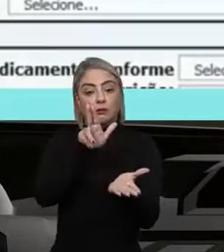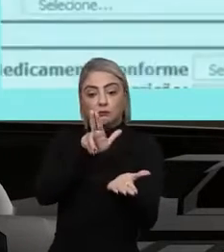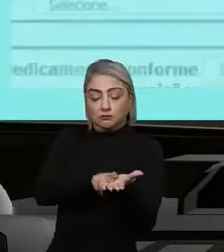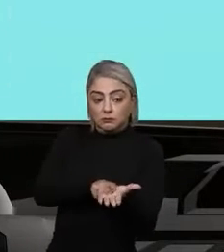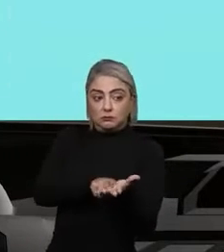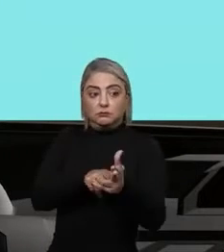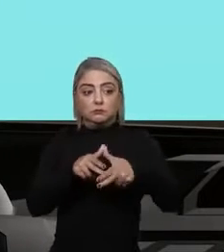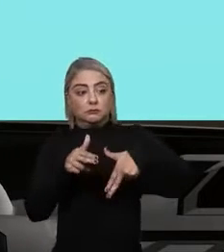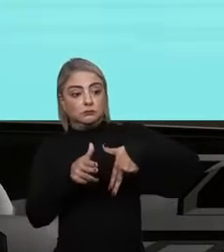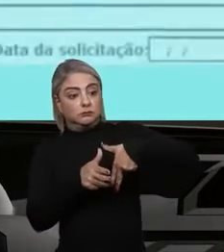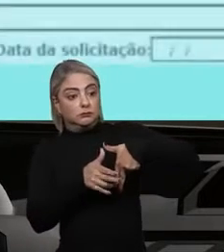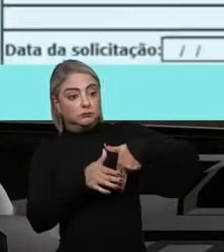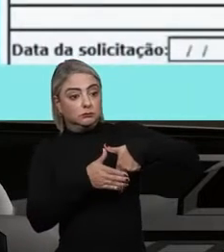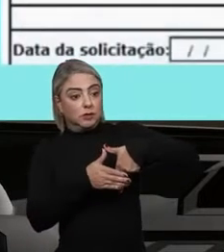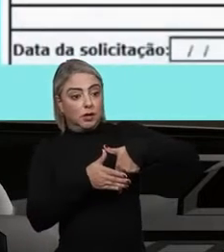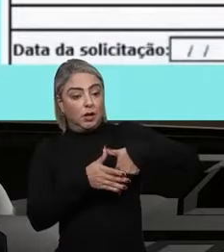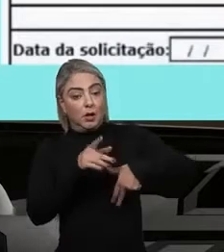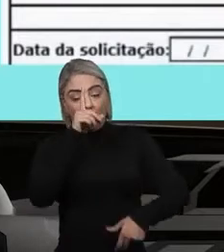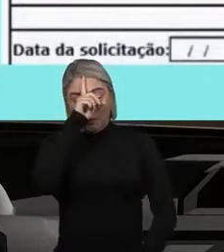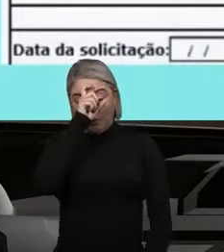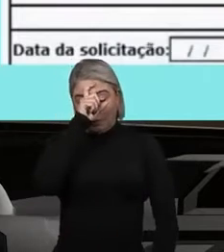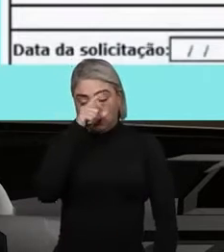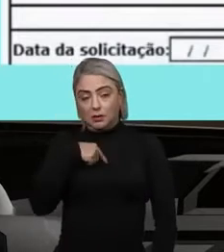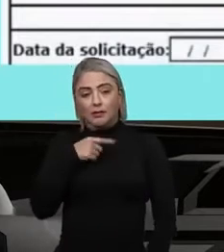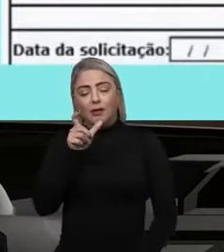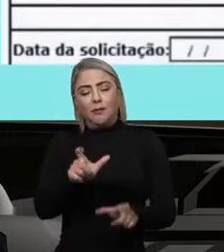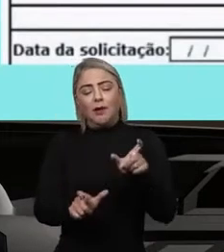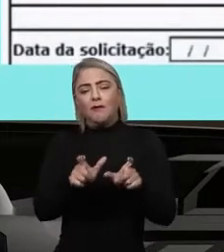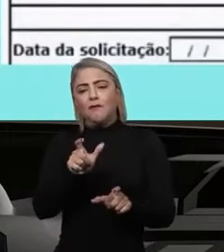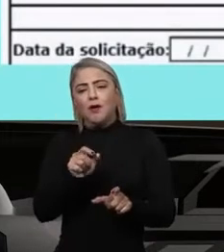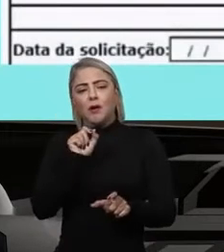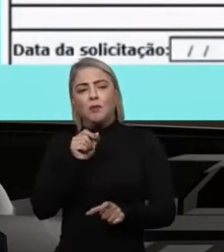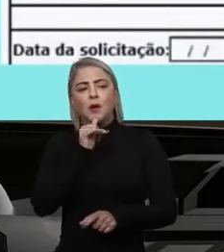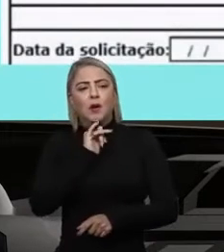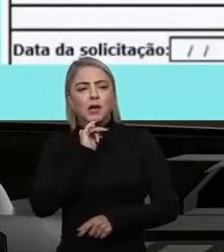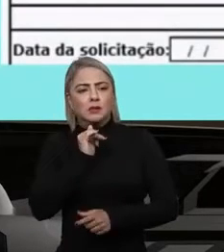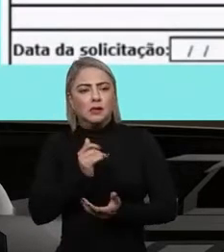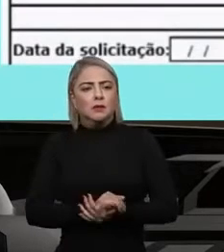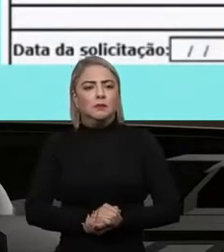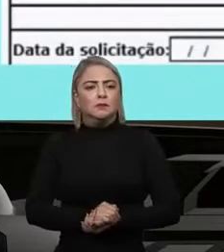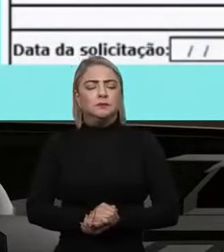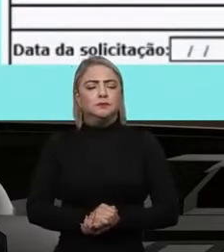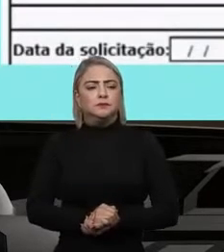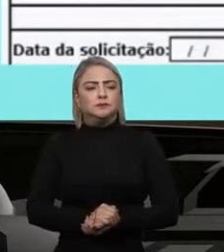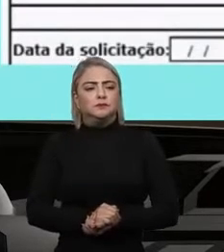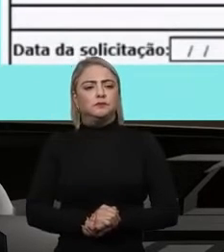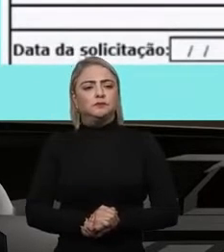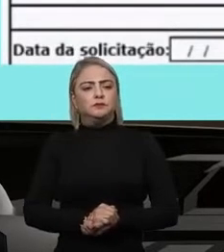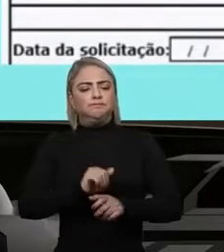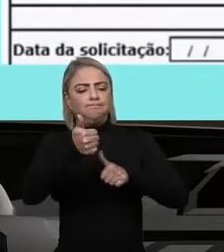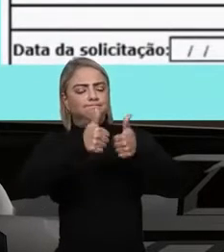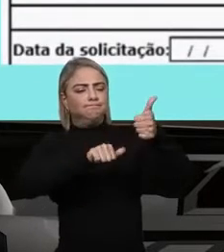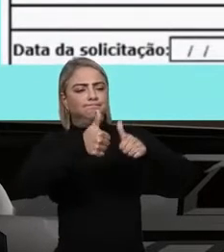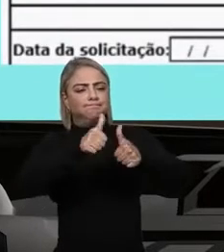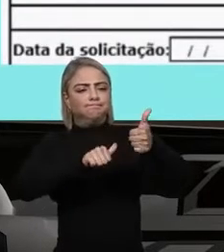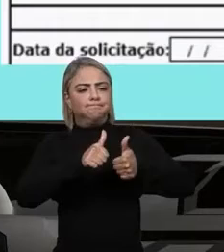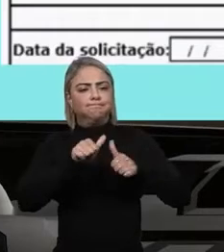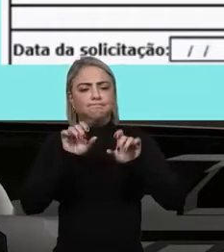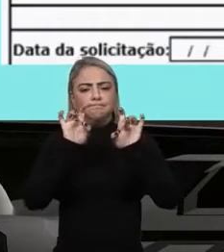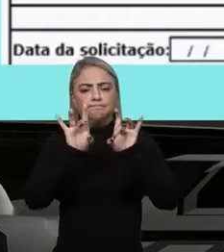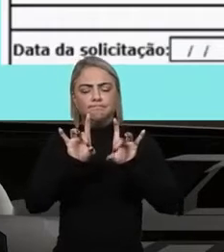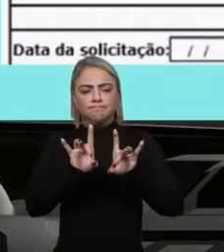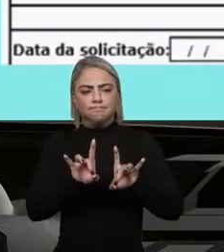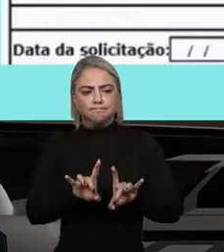dentro de um hospital. Então, é uma forma, aqui, por exemplo, avaliação de especialistas,